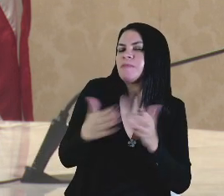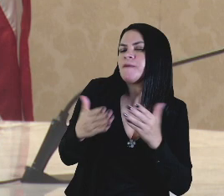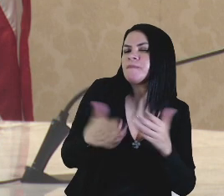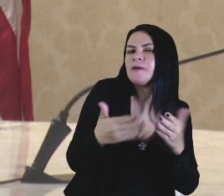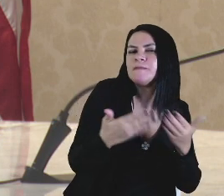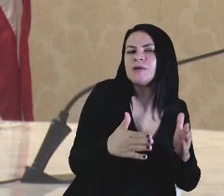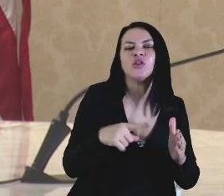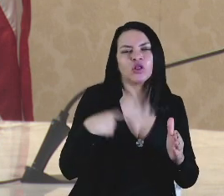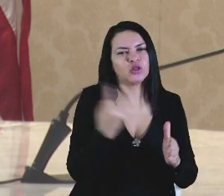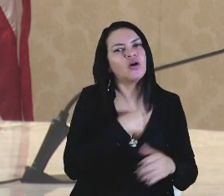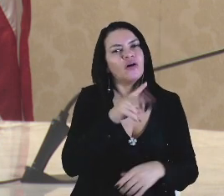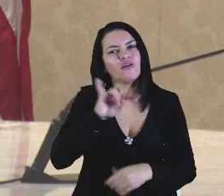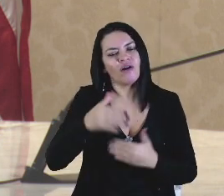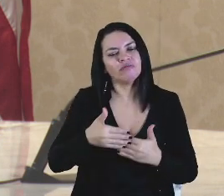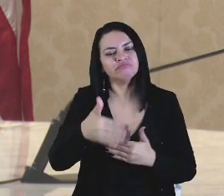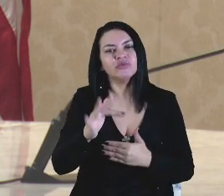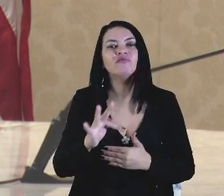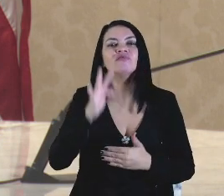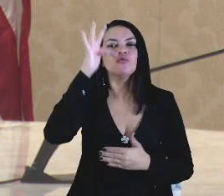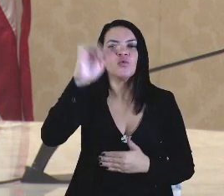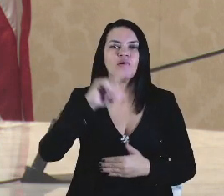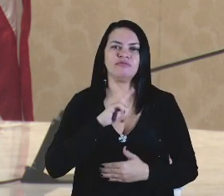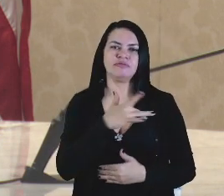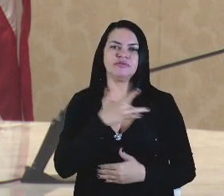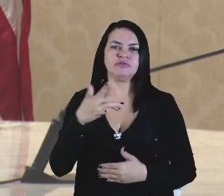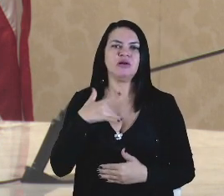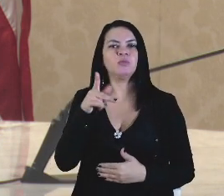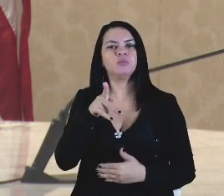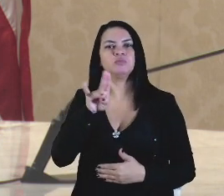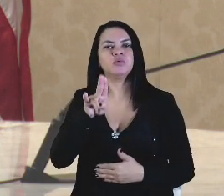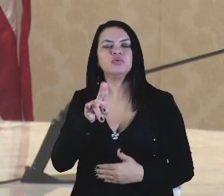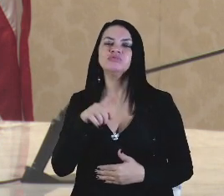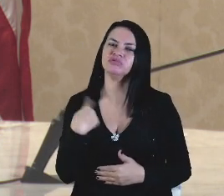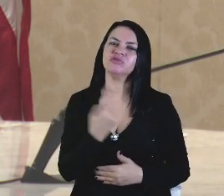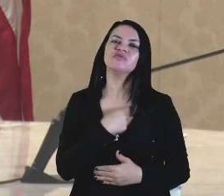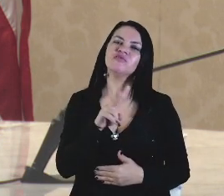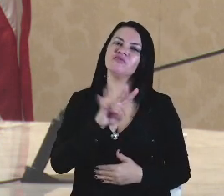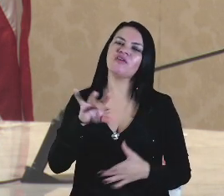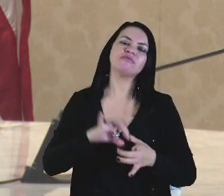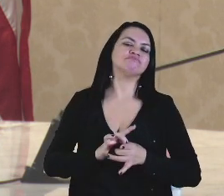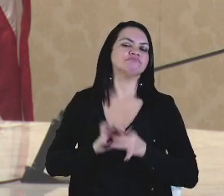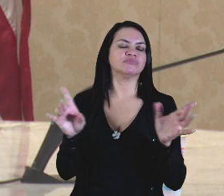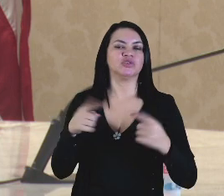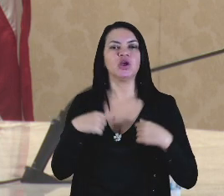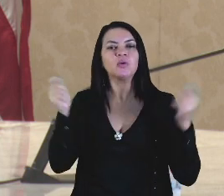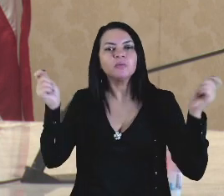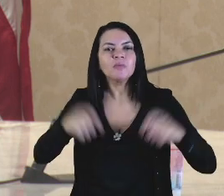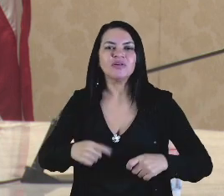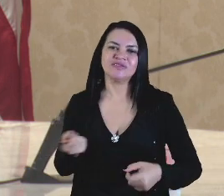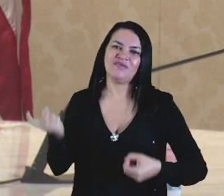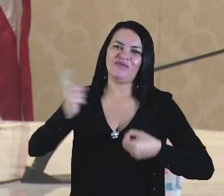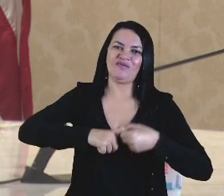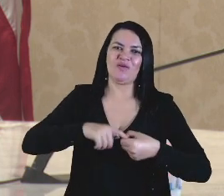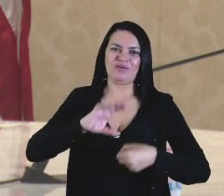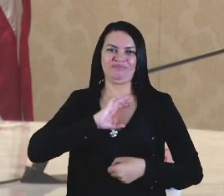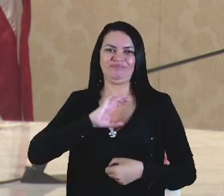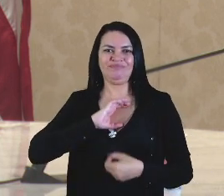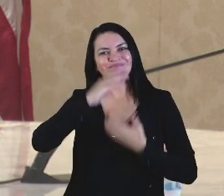nós teremos as condições de saúde pública que permitirão que eu possa renovar esse agradecimento.